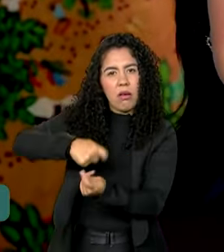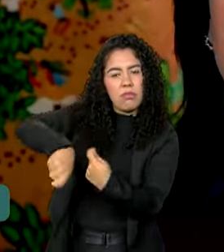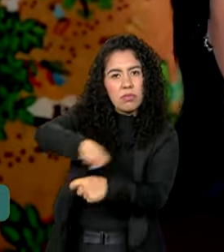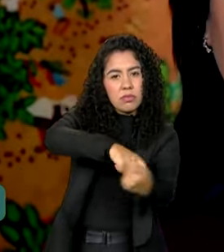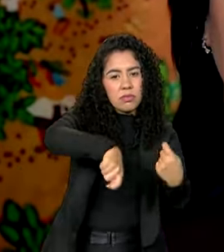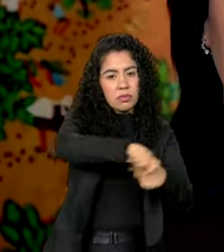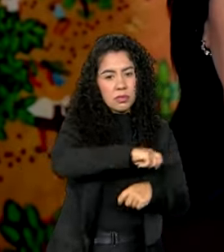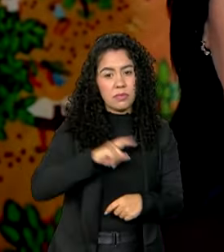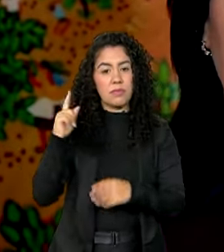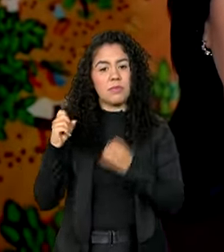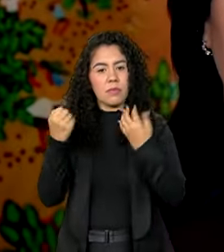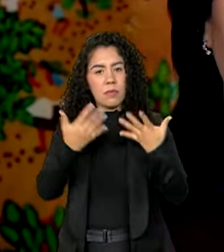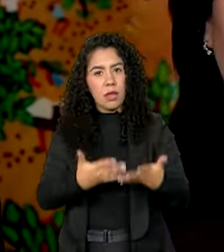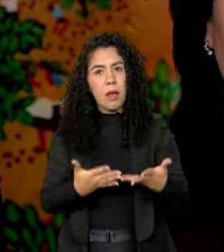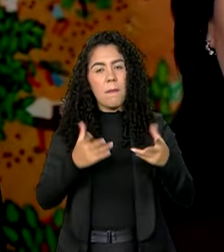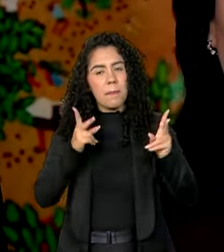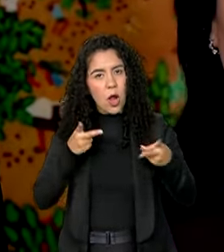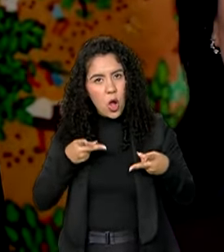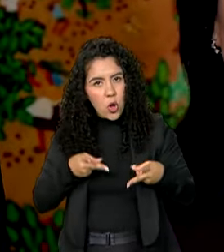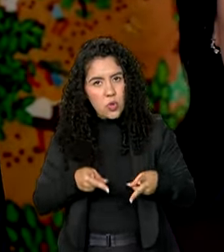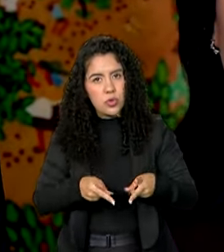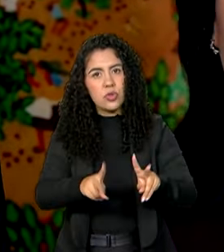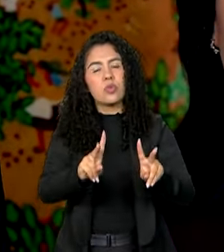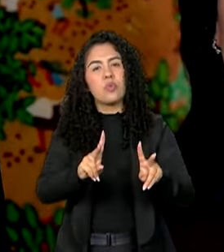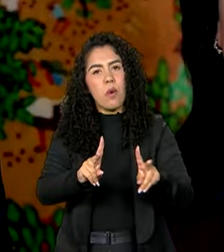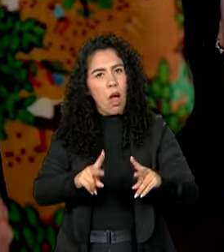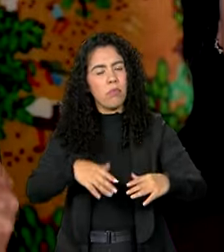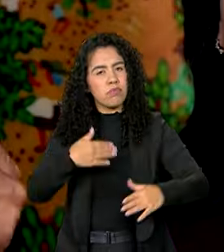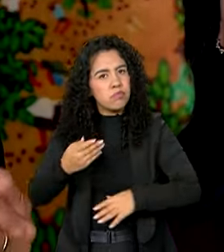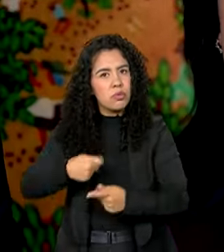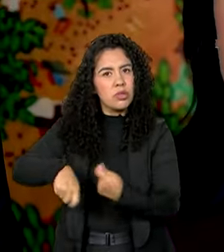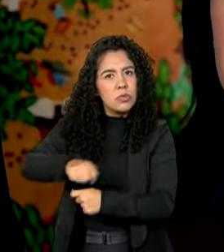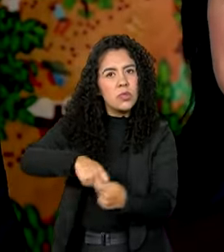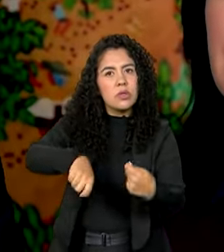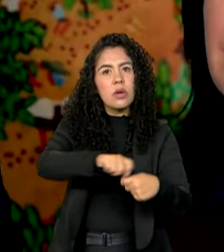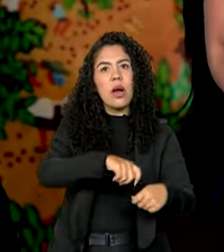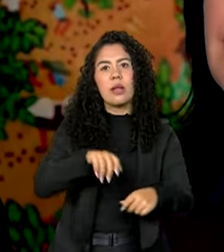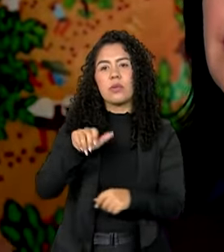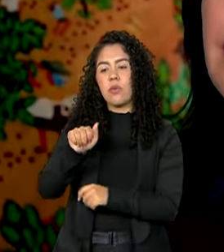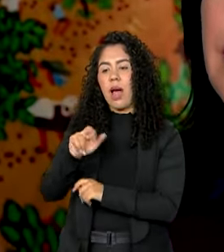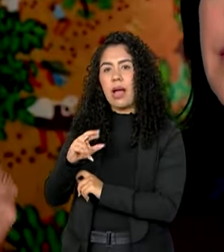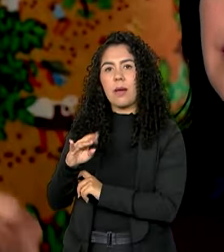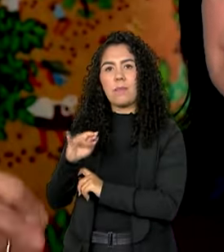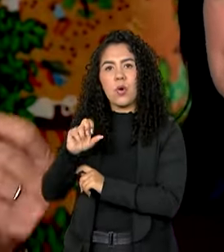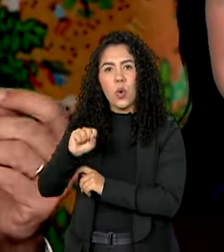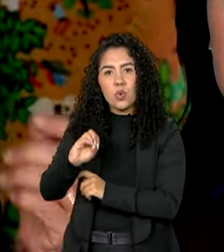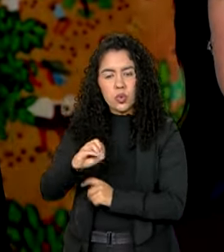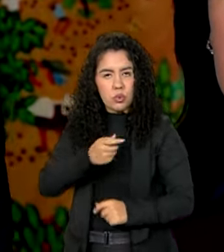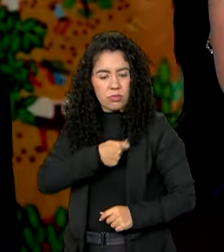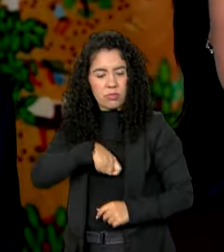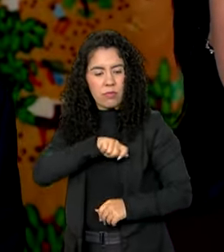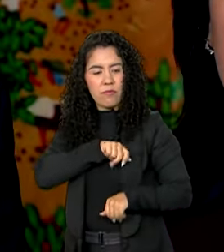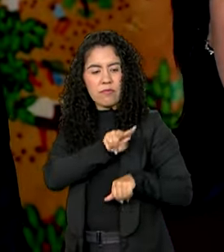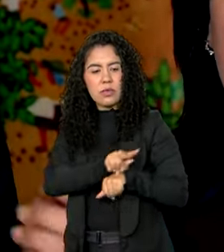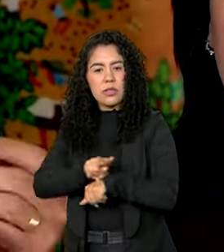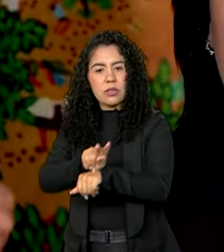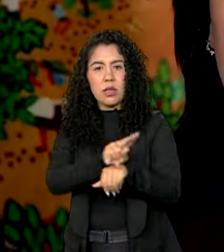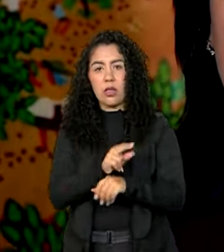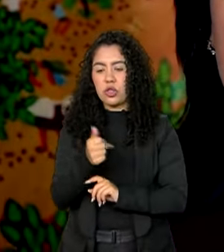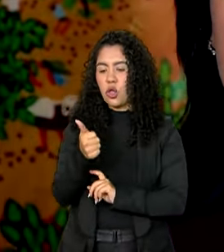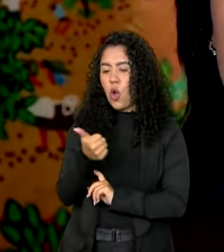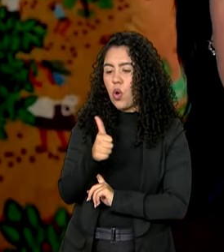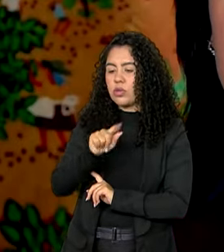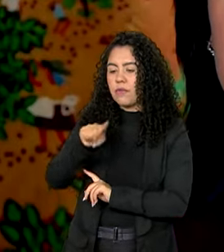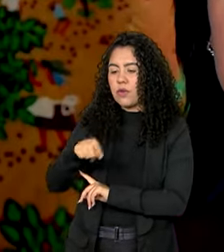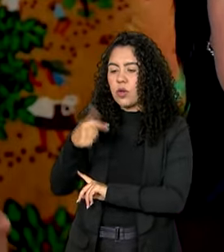do cumprimento do arcabouço fiscal até o final do ano, consistindo em 11,2 bilhões de